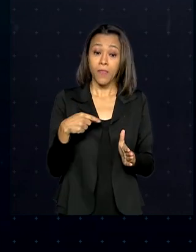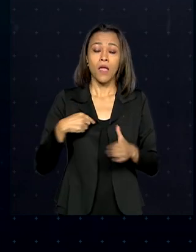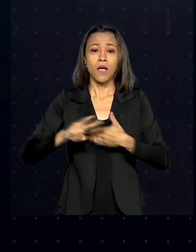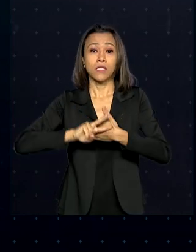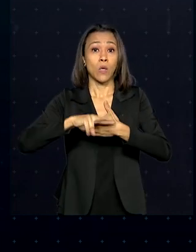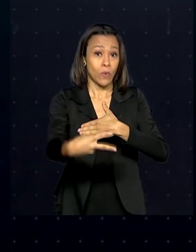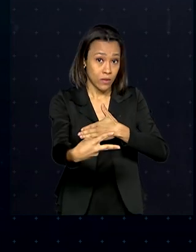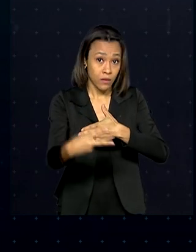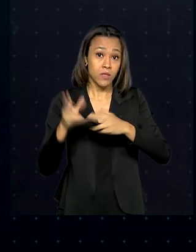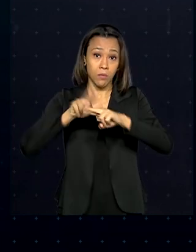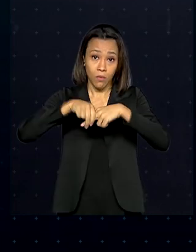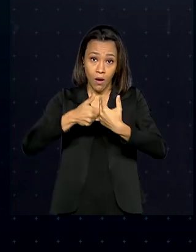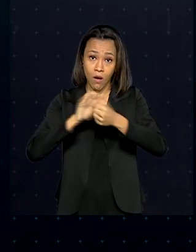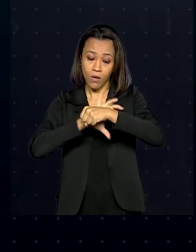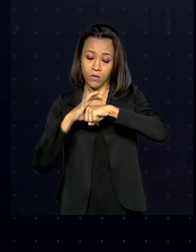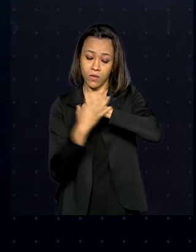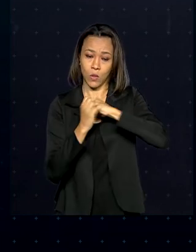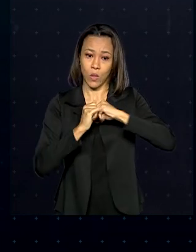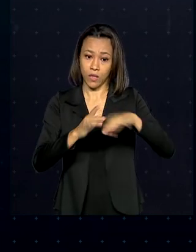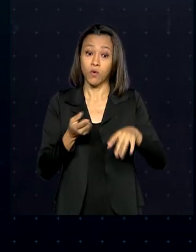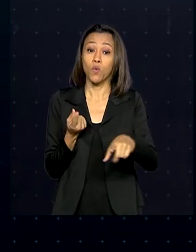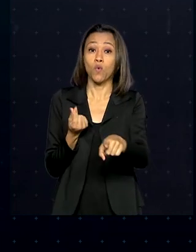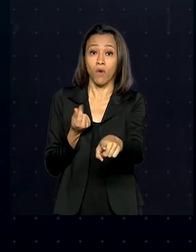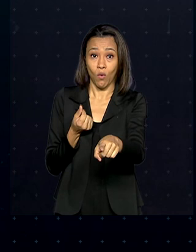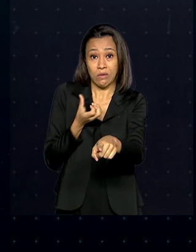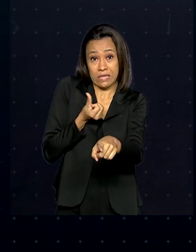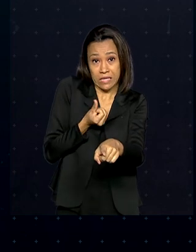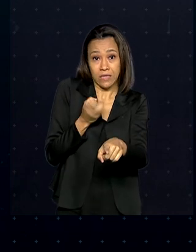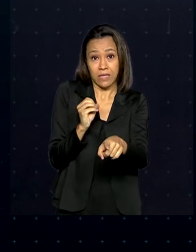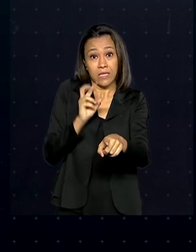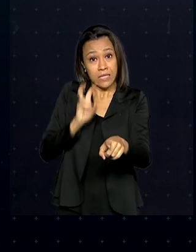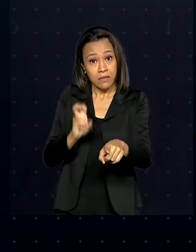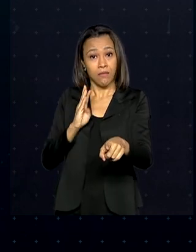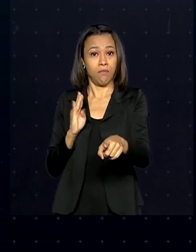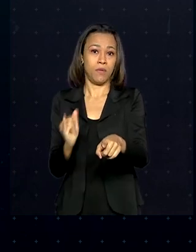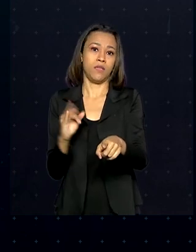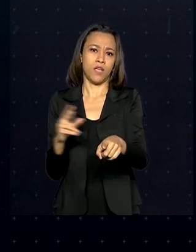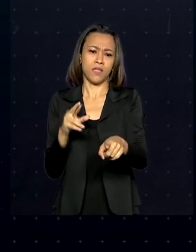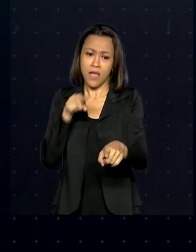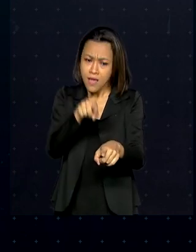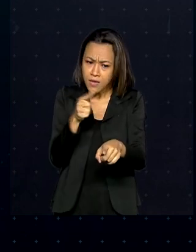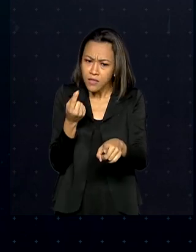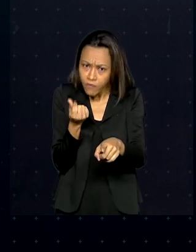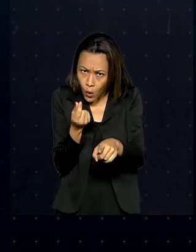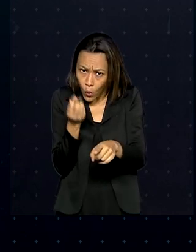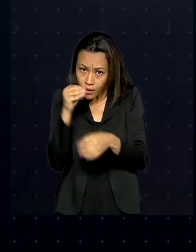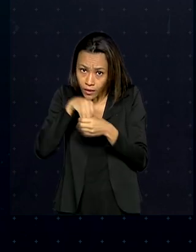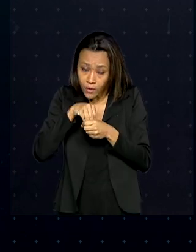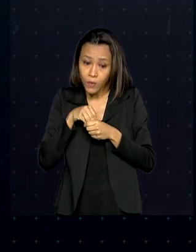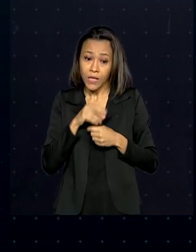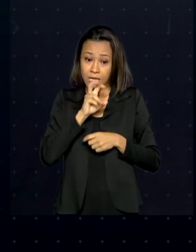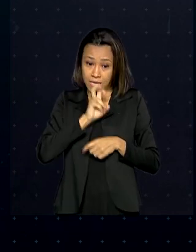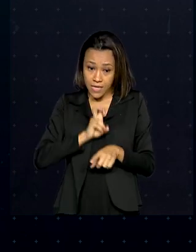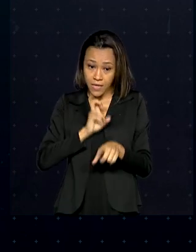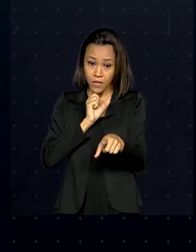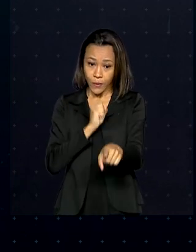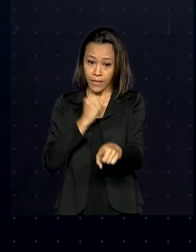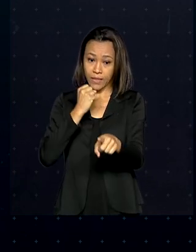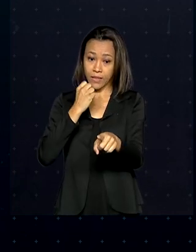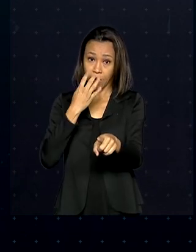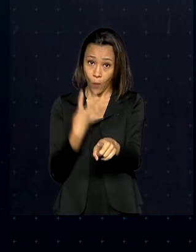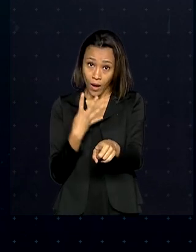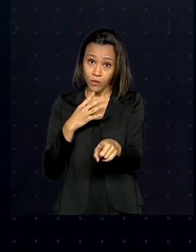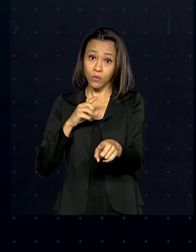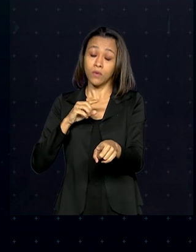o coronavírus é de 605 bilhões de reais. Desse valor, cerca de 580 bilhões foram de aumento de